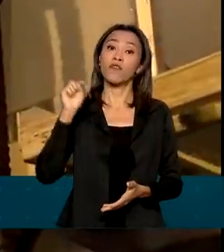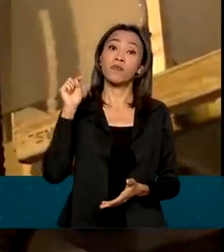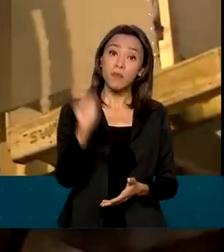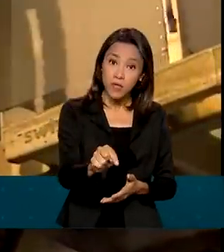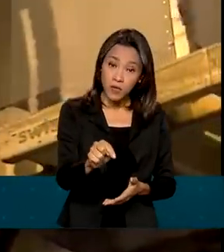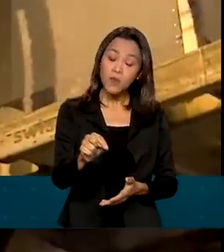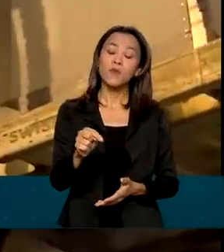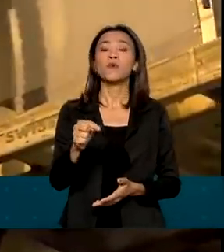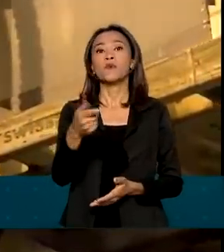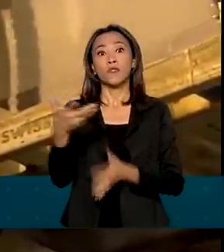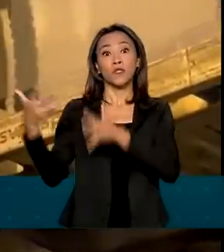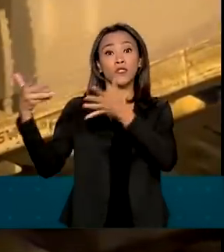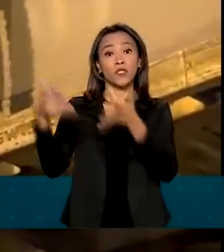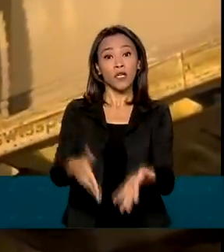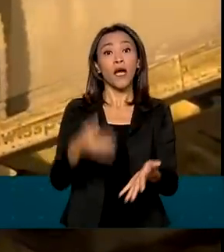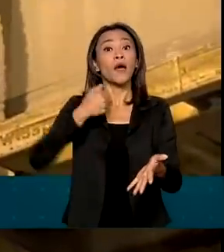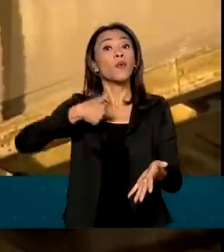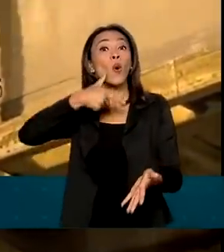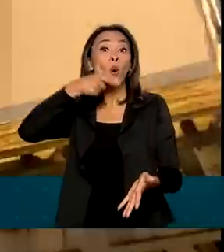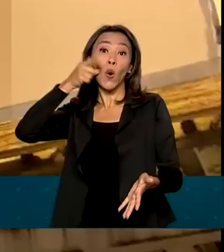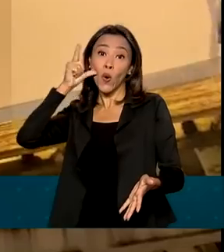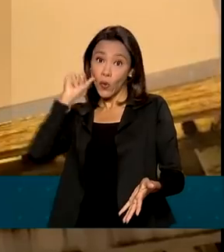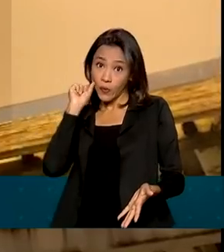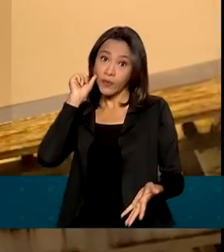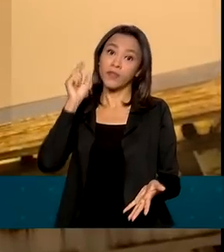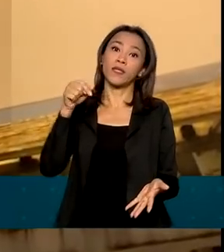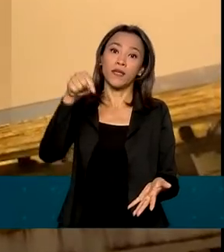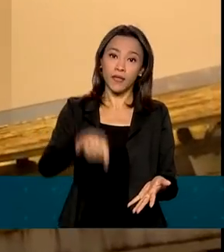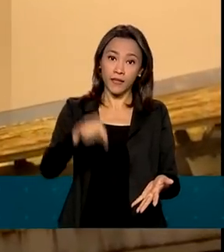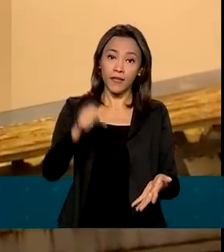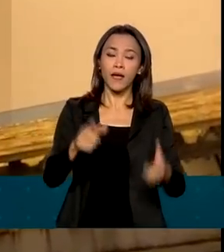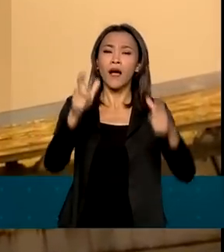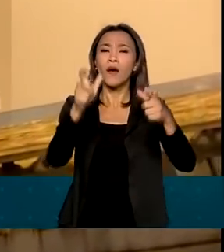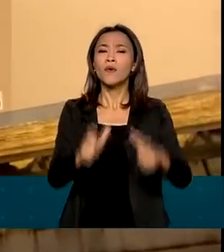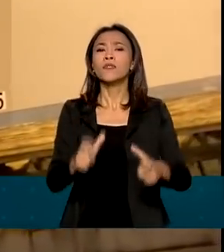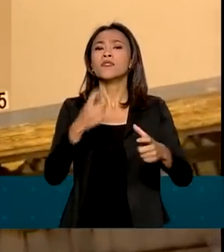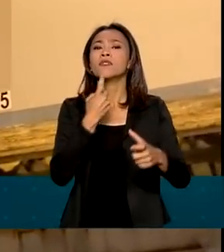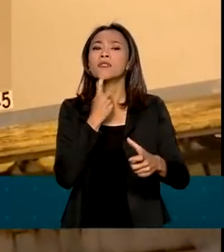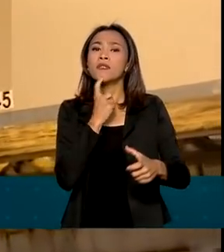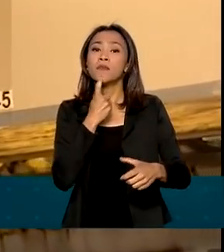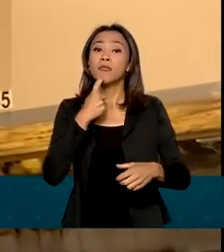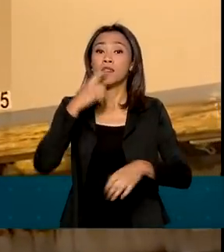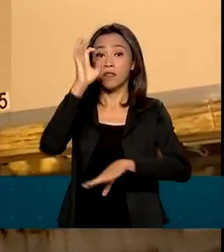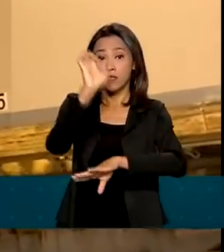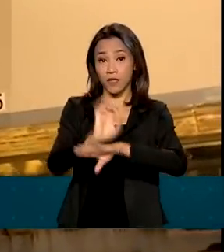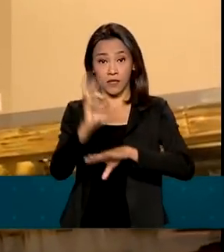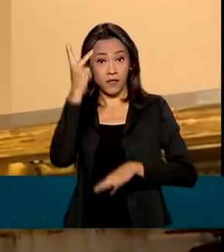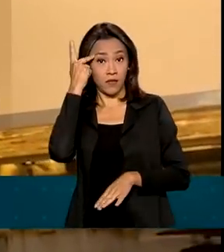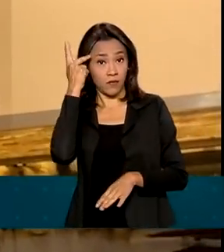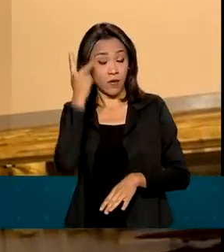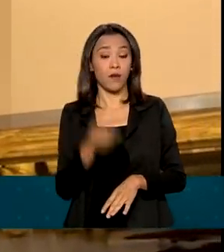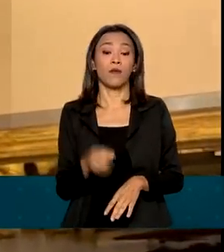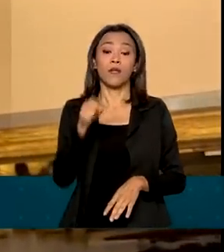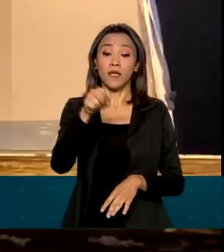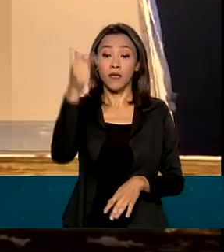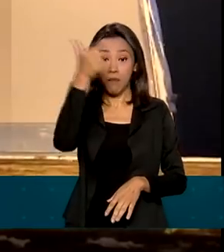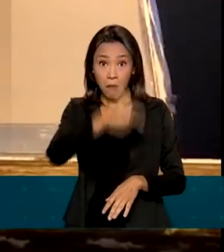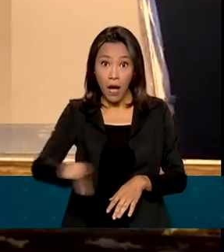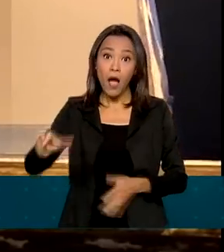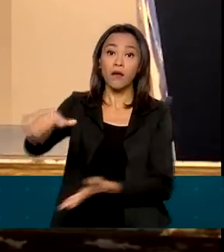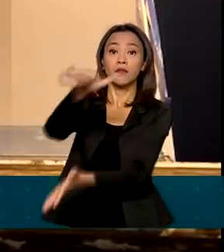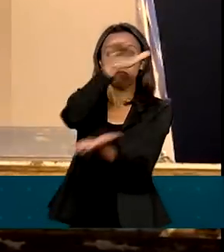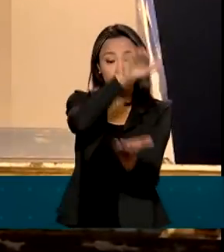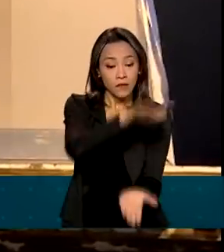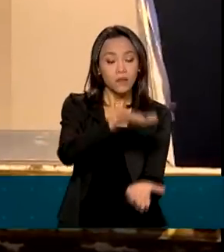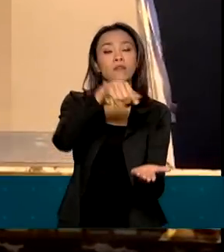imunizante se embarcaram ontem no aeroporto de Viracopos, em Campinas. E a previsão é que outras doses desse imunizante cheguem ao